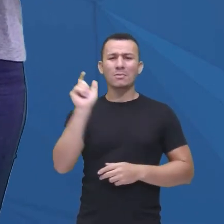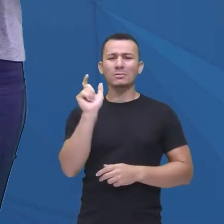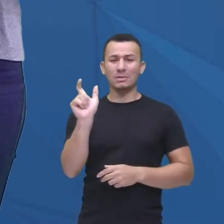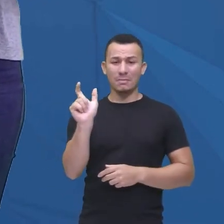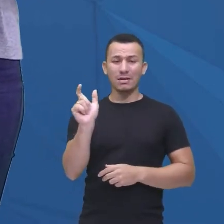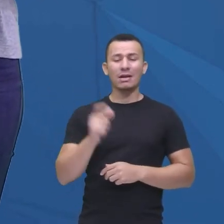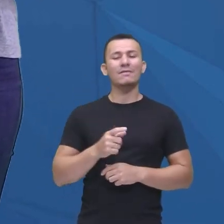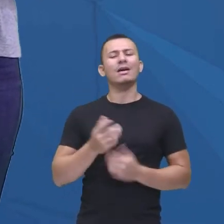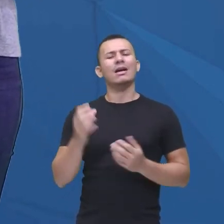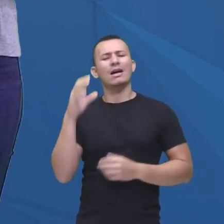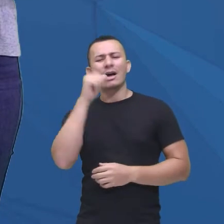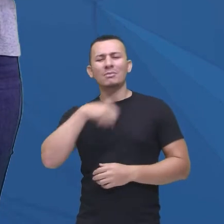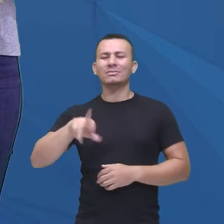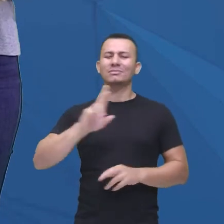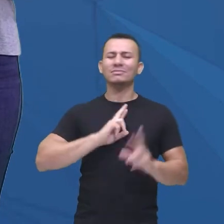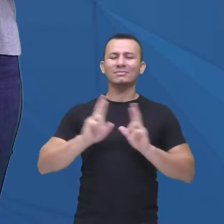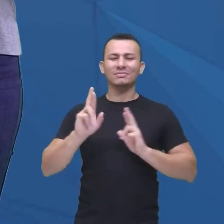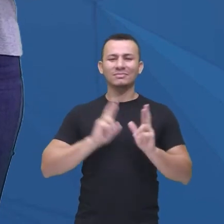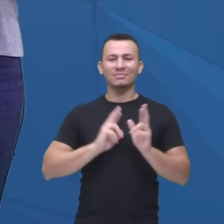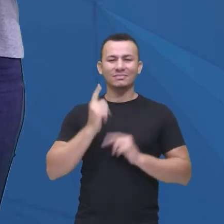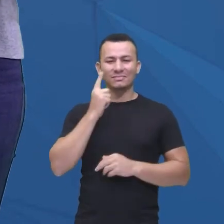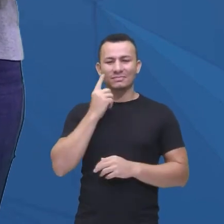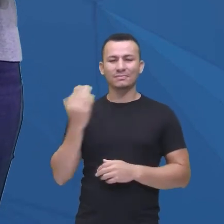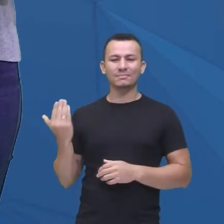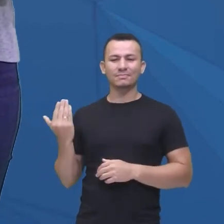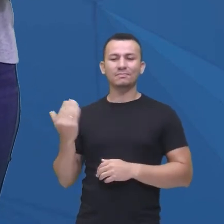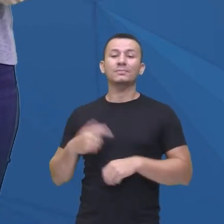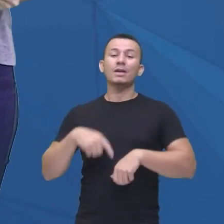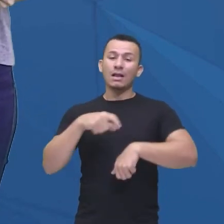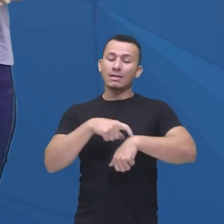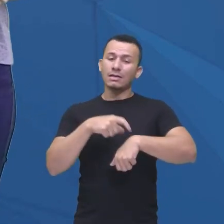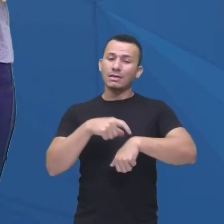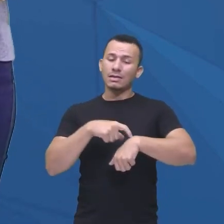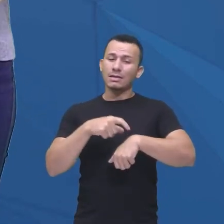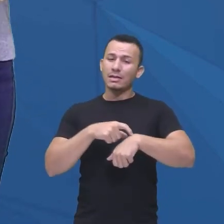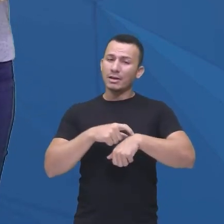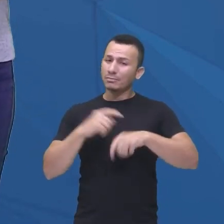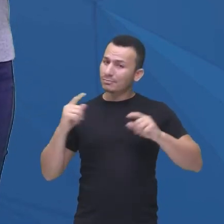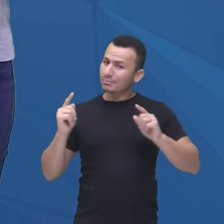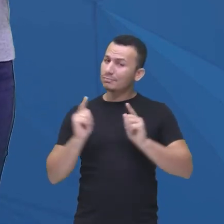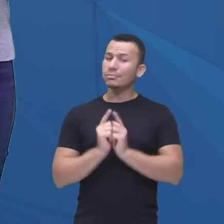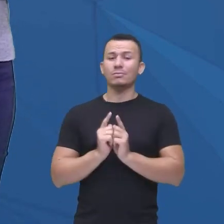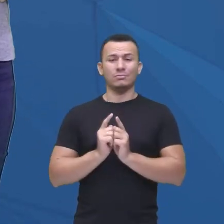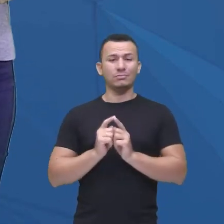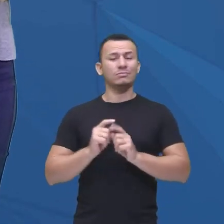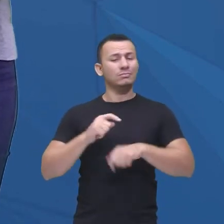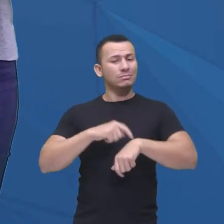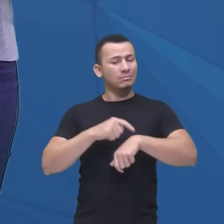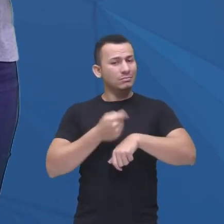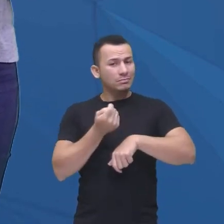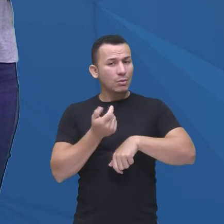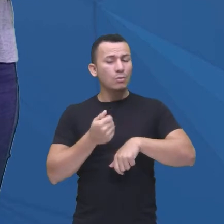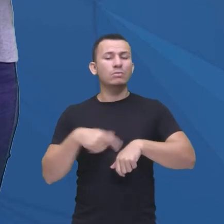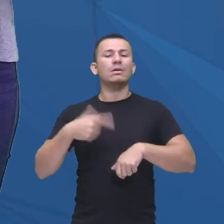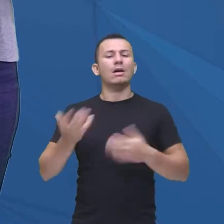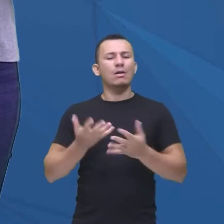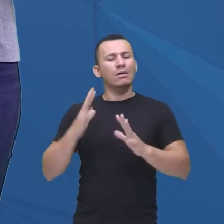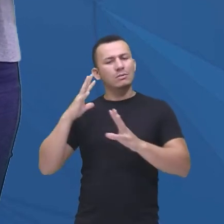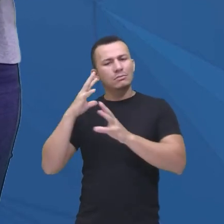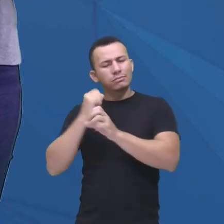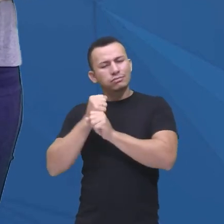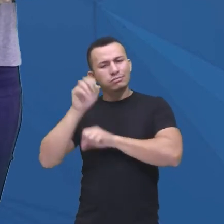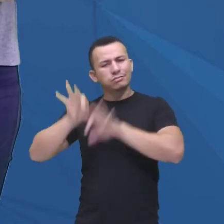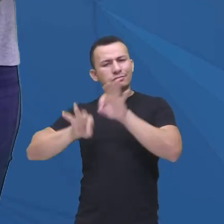responde rapidinho, o tempo é curto, e a gente está já computando ali,